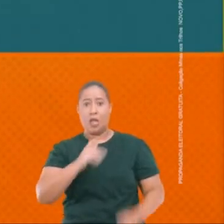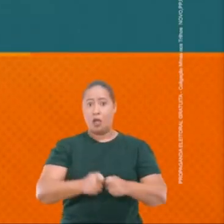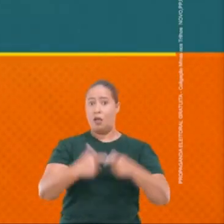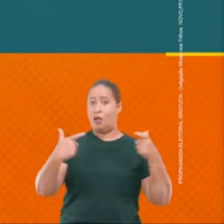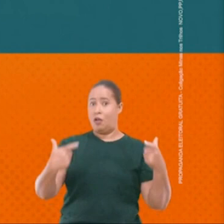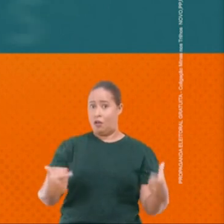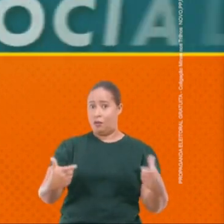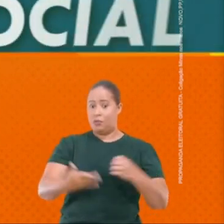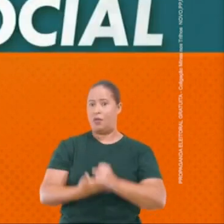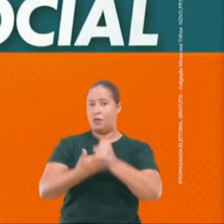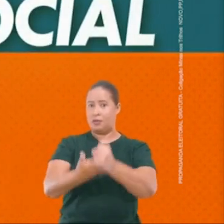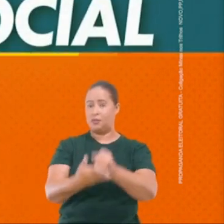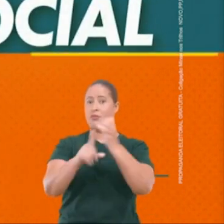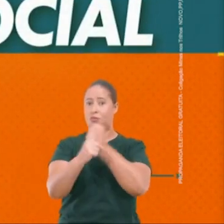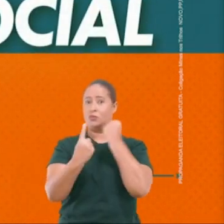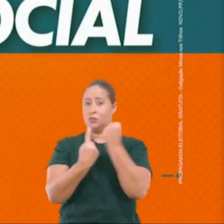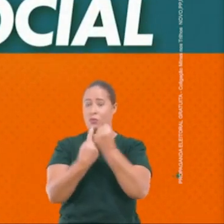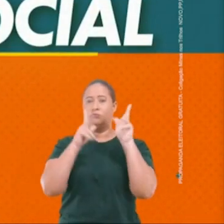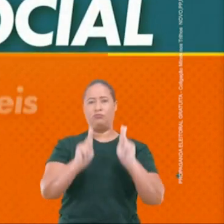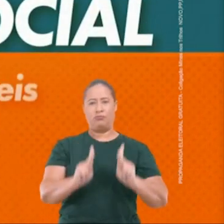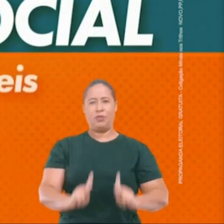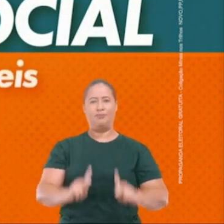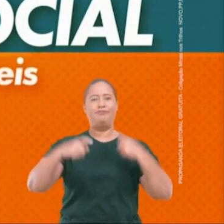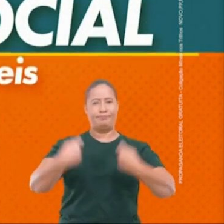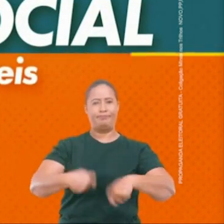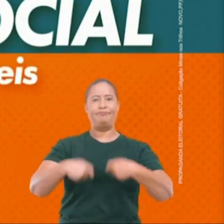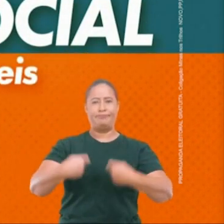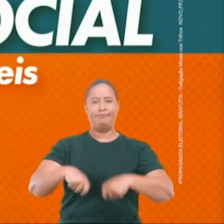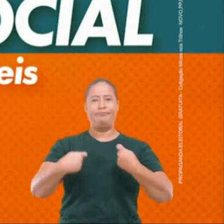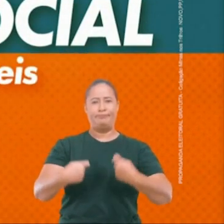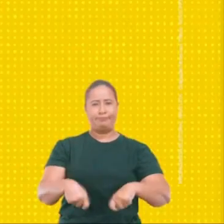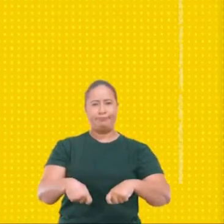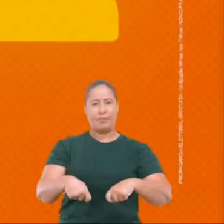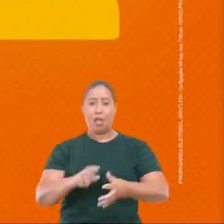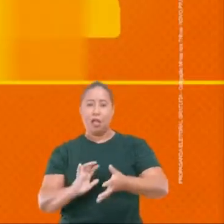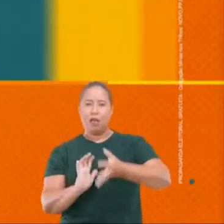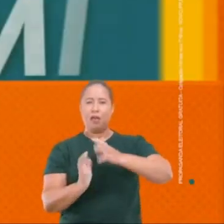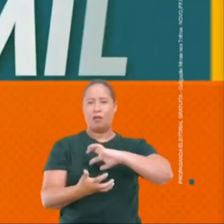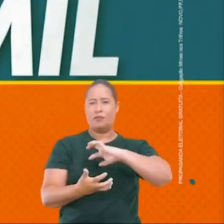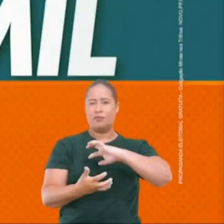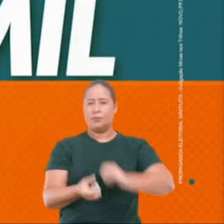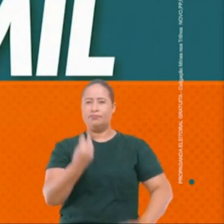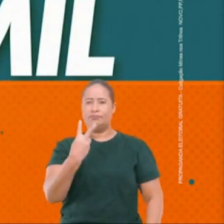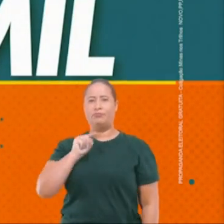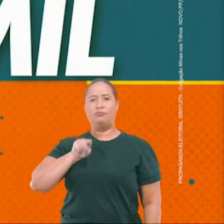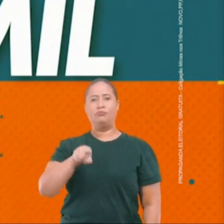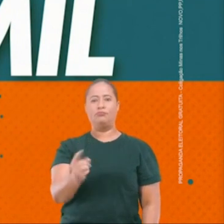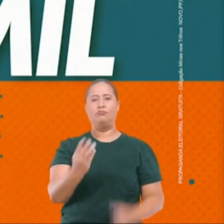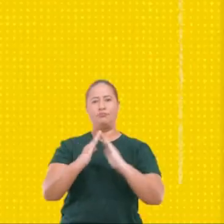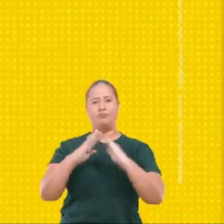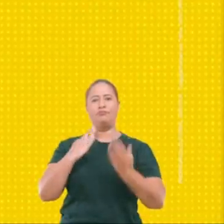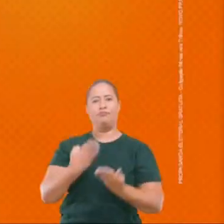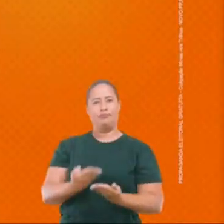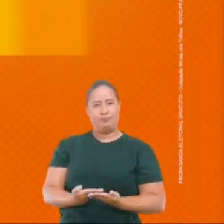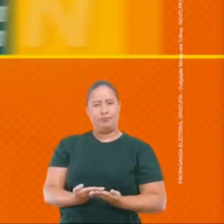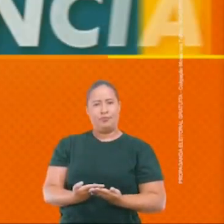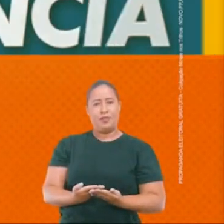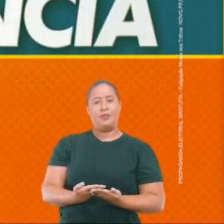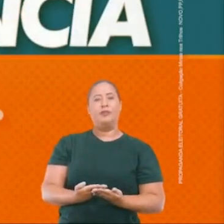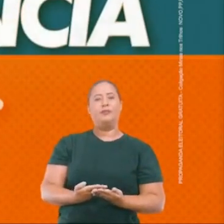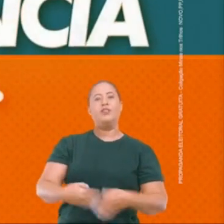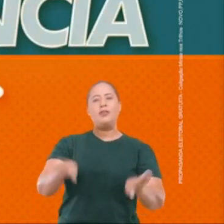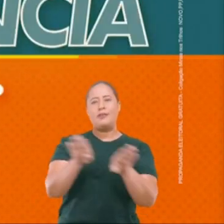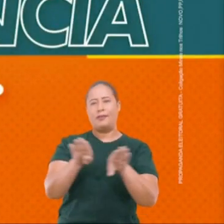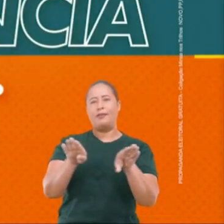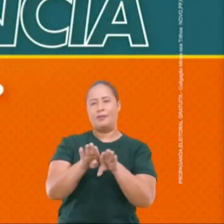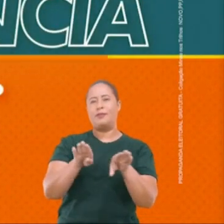os programas de assistência social para pessoas vulneráveis. Reformar mais duas mil escolas. Assim como fez